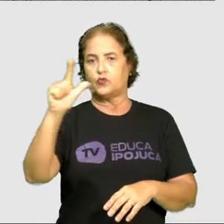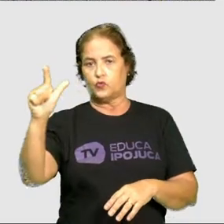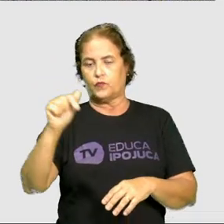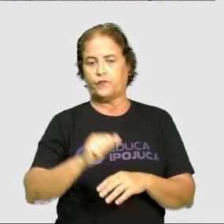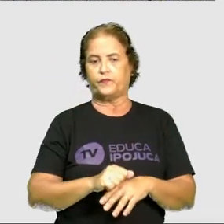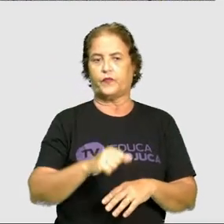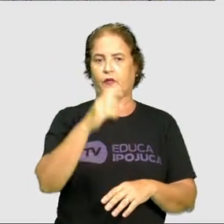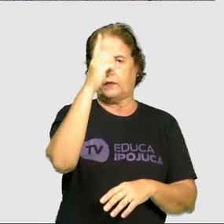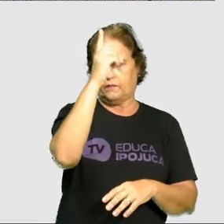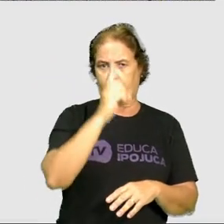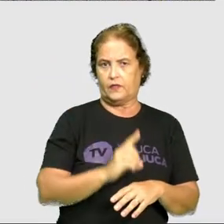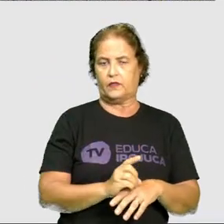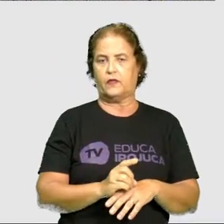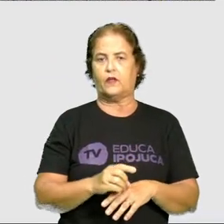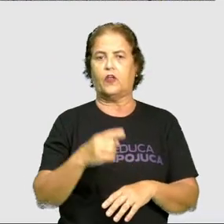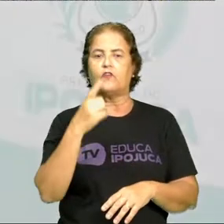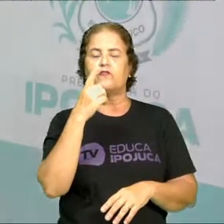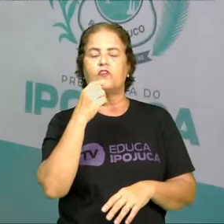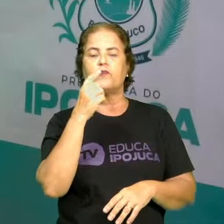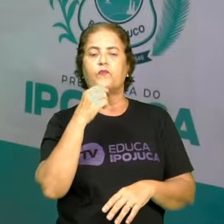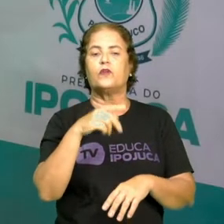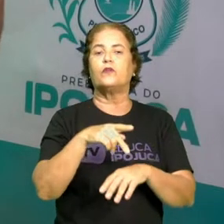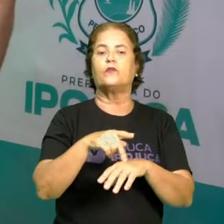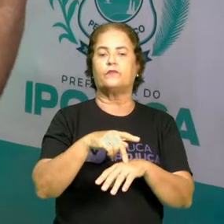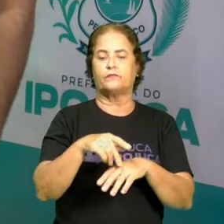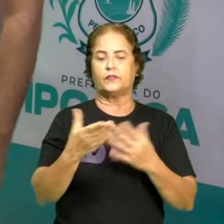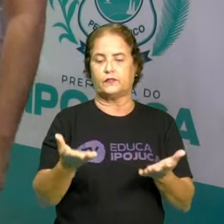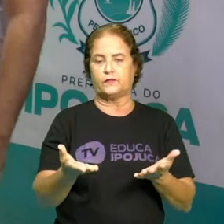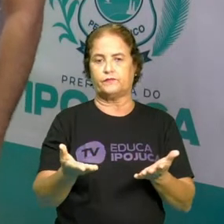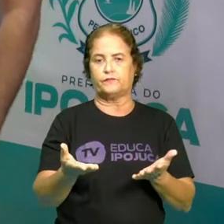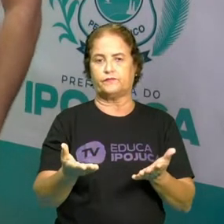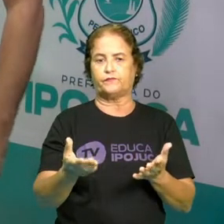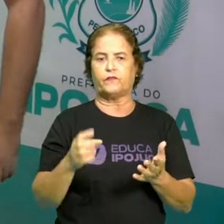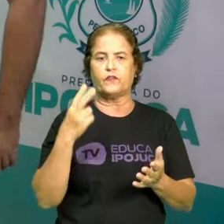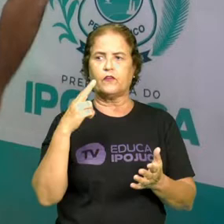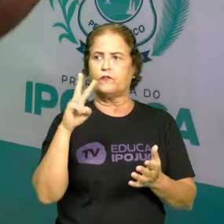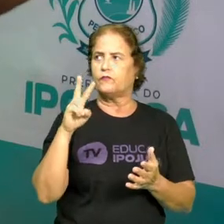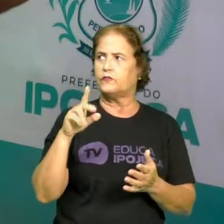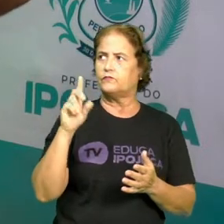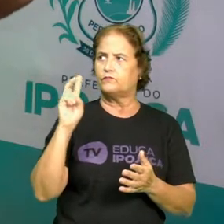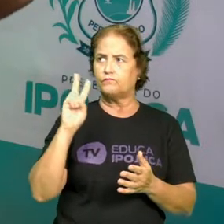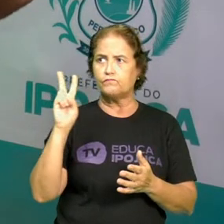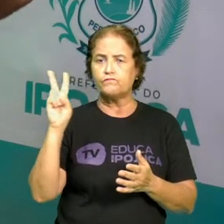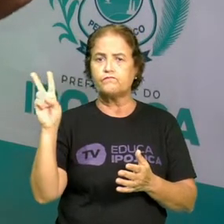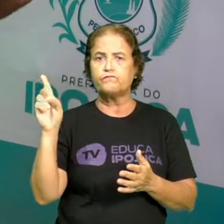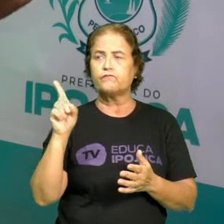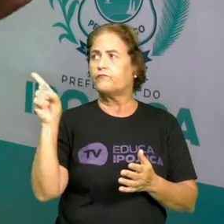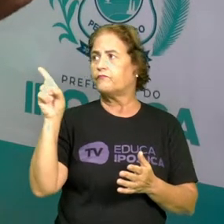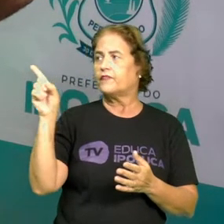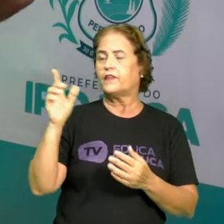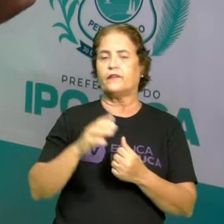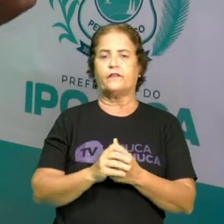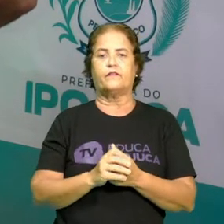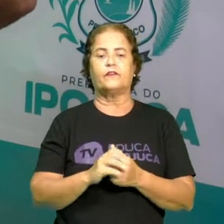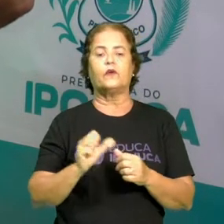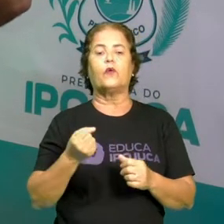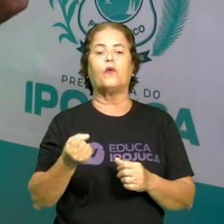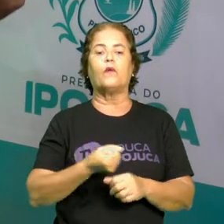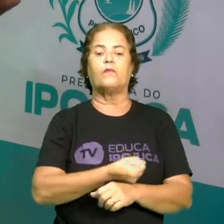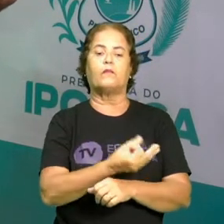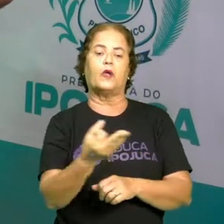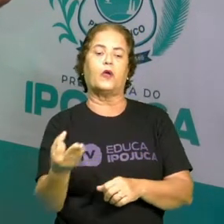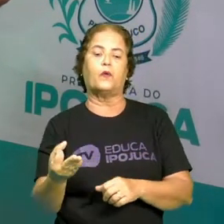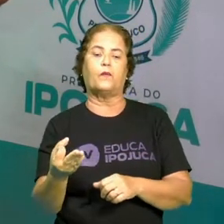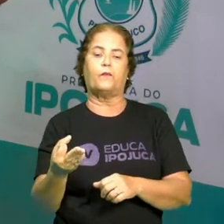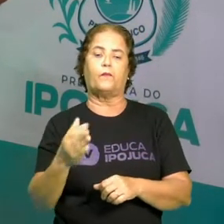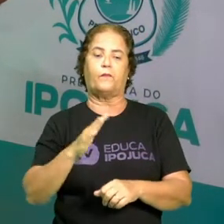amarelas, vermelhas ou pretas? Analisando o quadro. Qual é que tem o maior número? Bem,